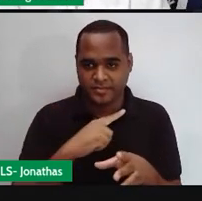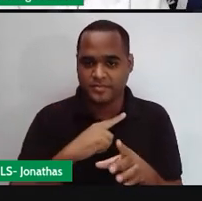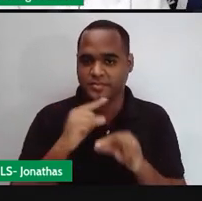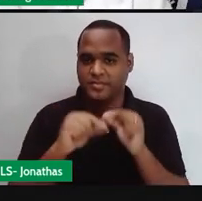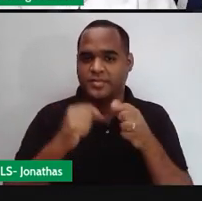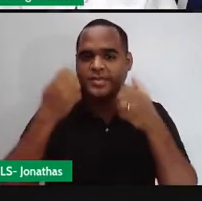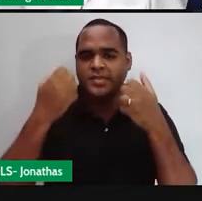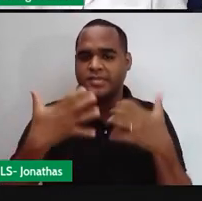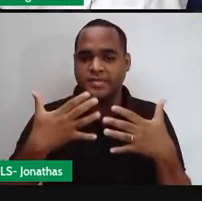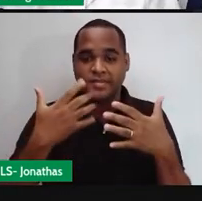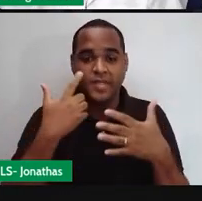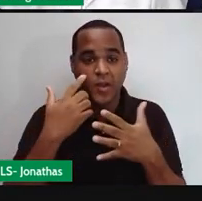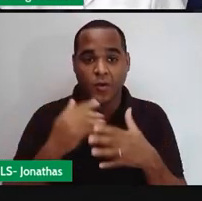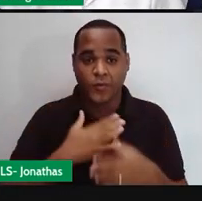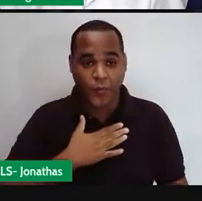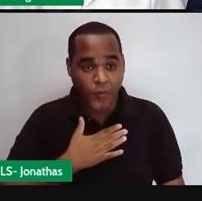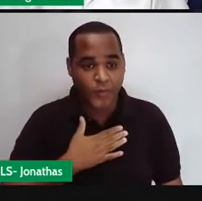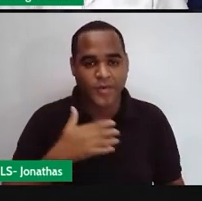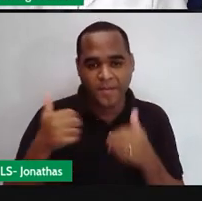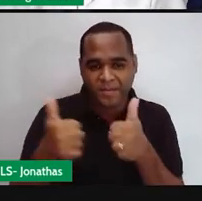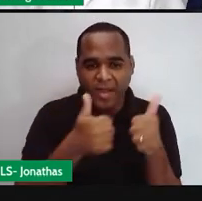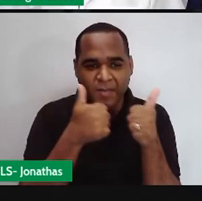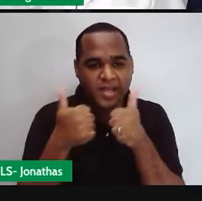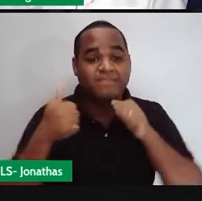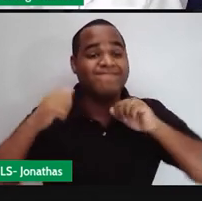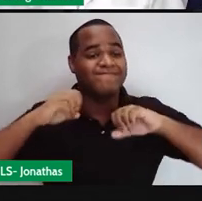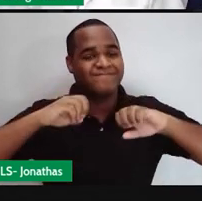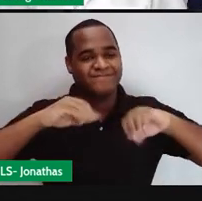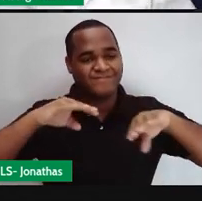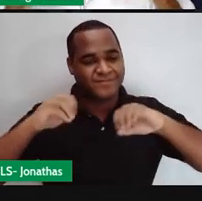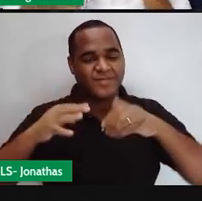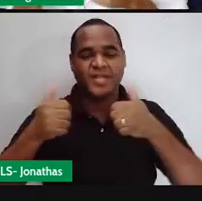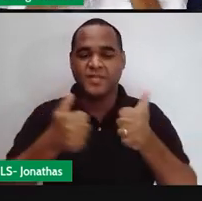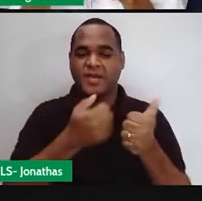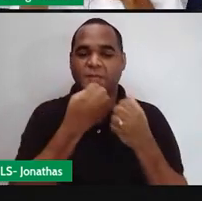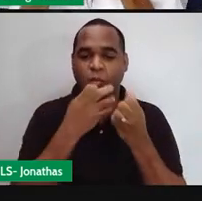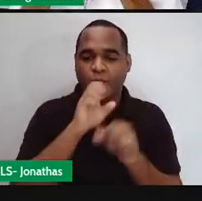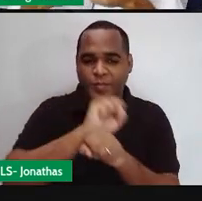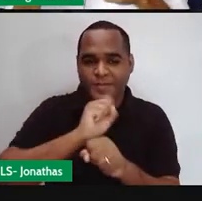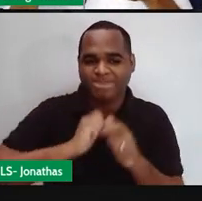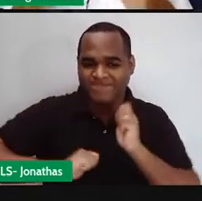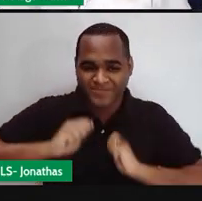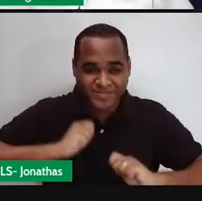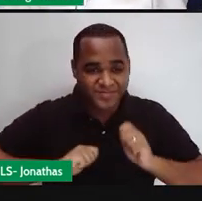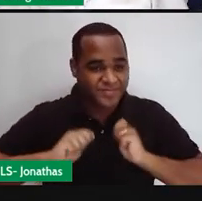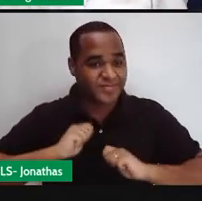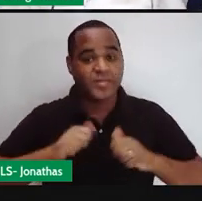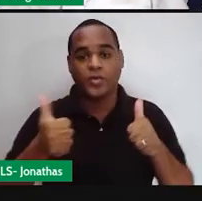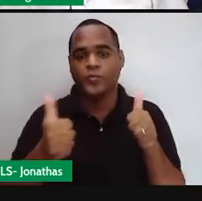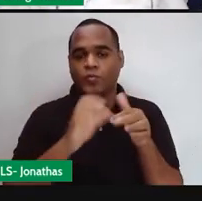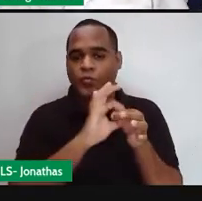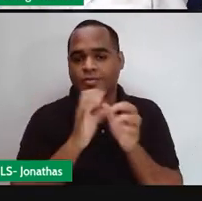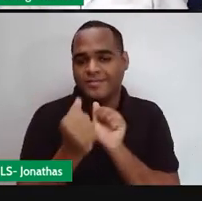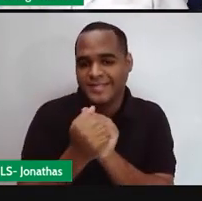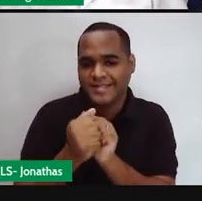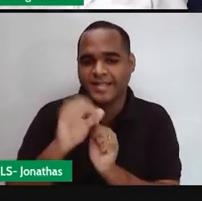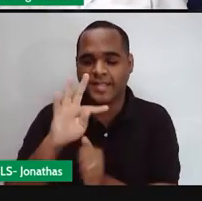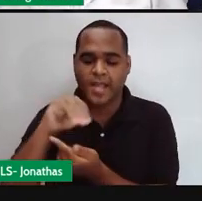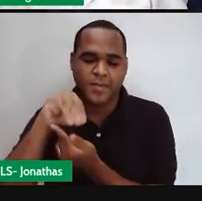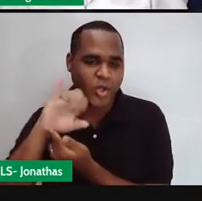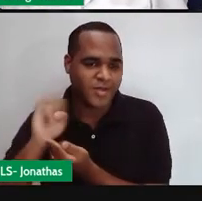e curtiu a aula eu espero que sim é nós tamo junto TMJ